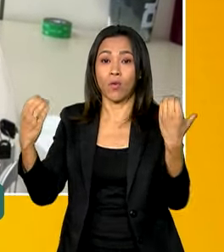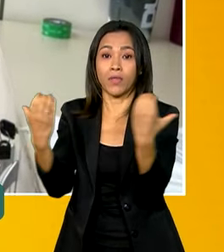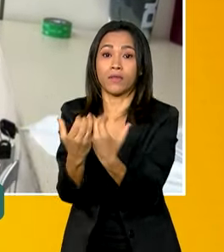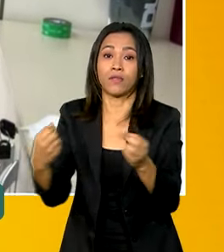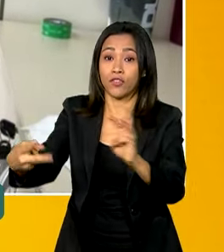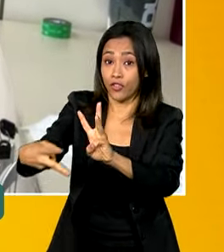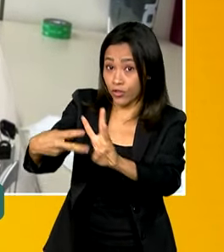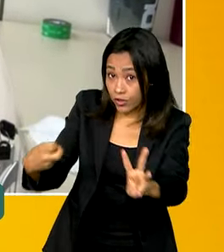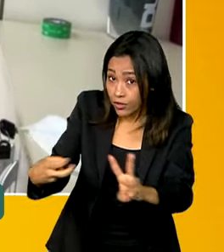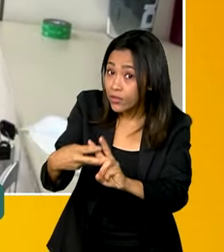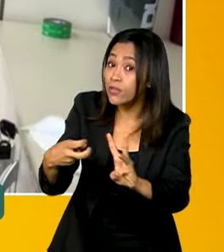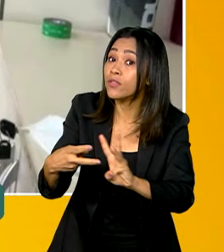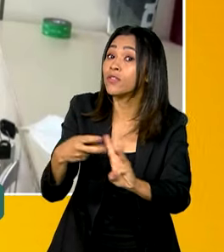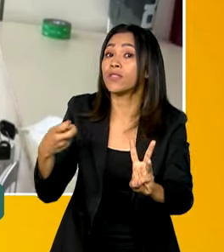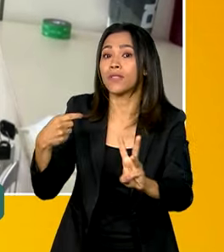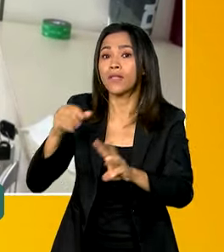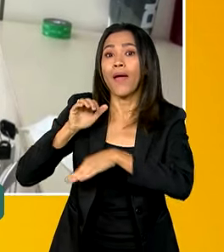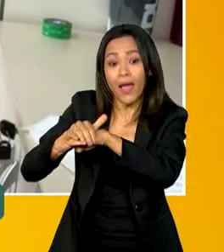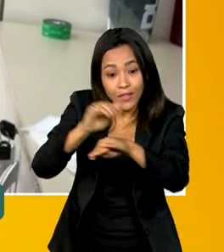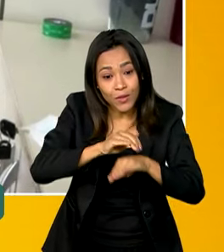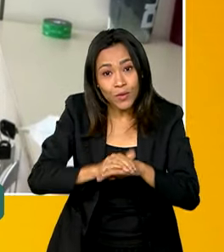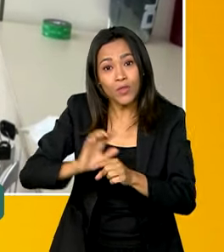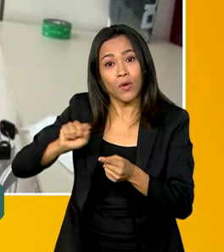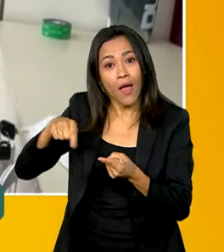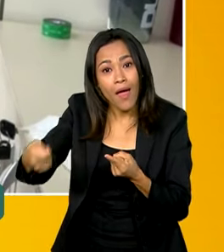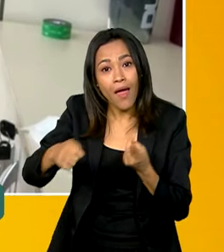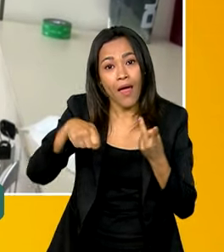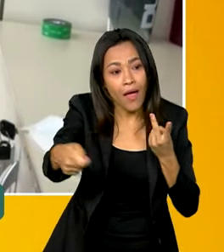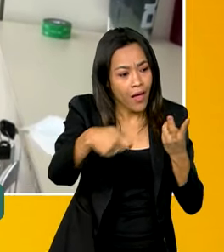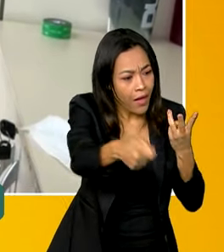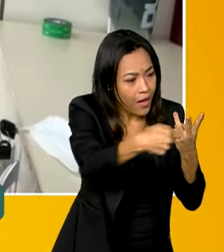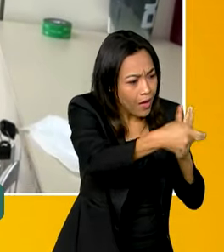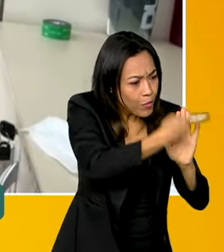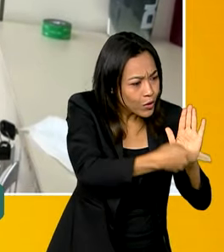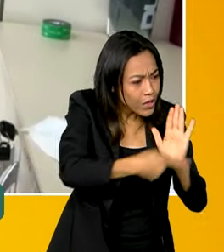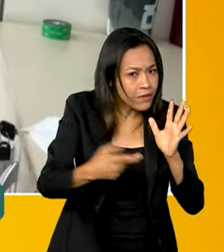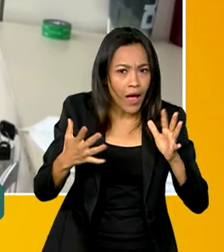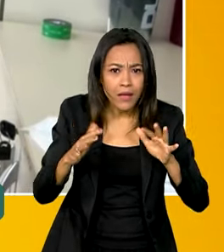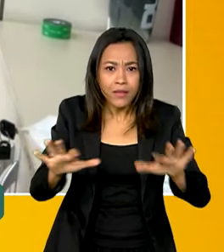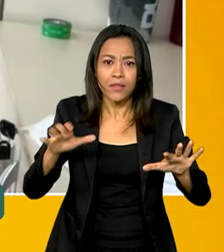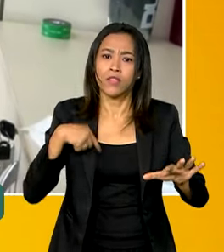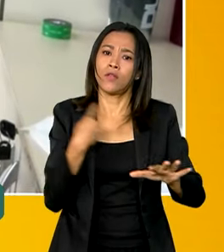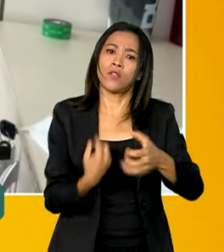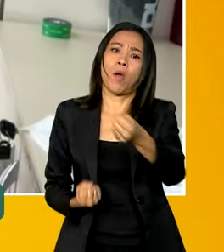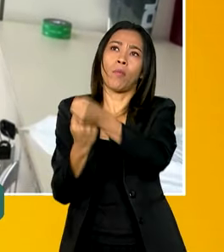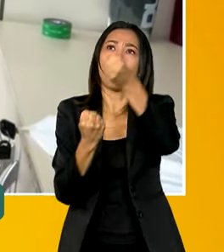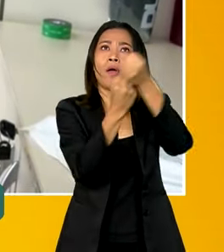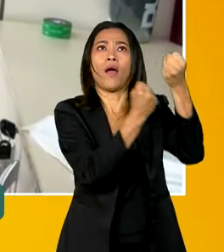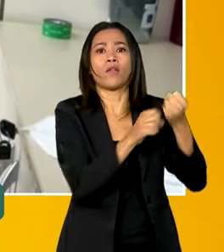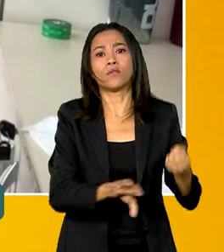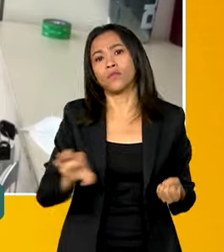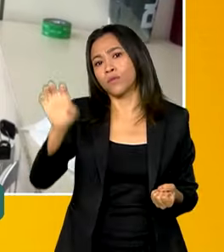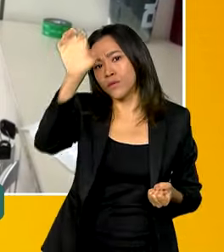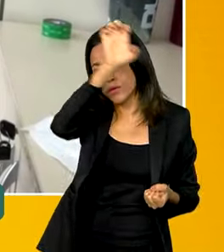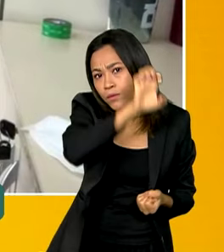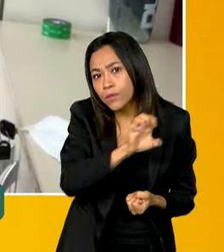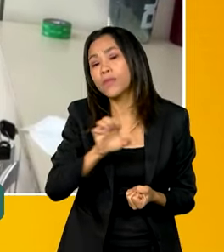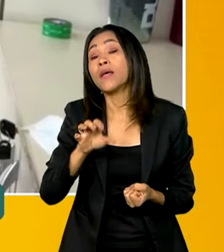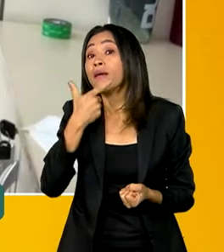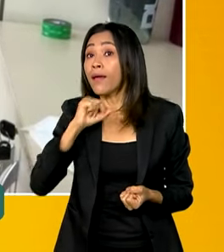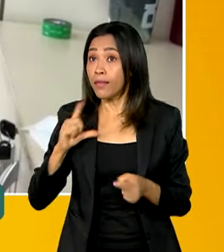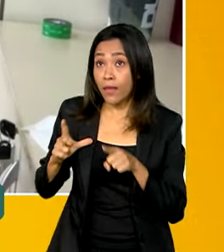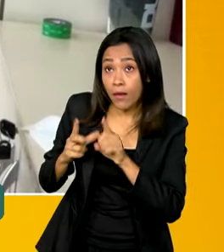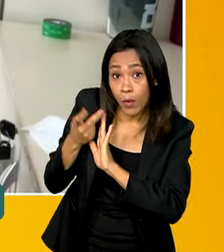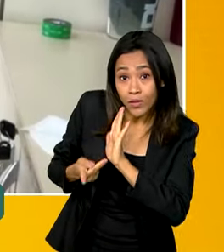indígenas. Então são iniciativas como essa que a gente tem apoiado nos estados e quem tem projetos relacionados a isso